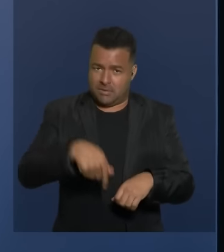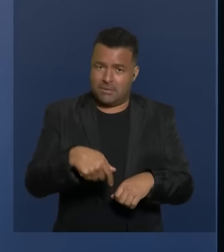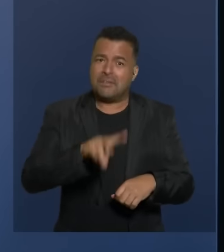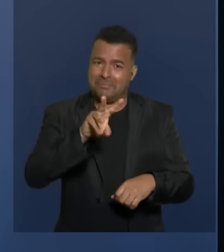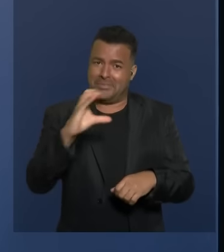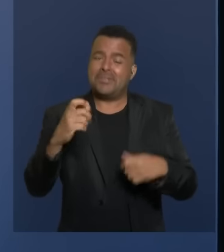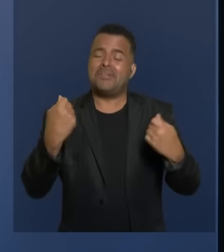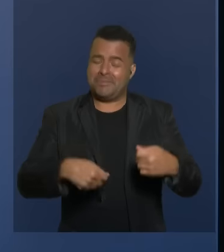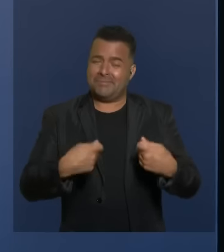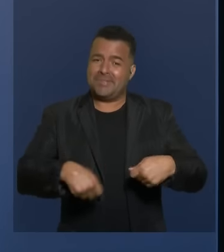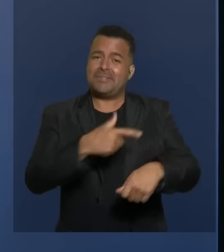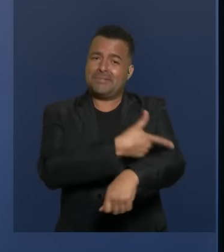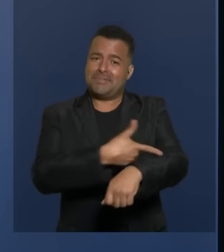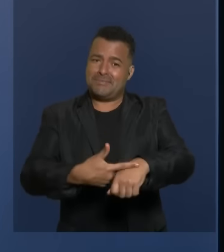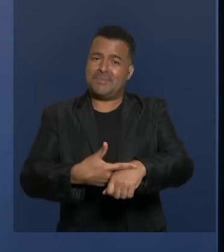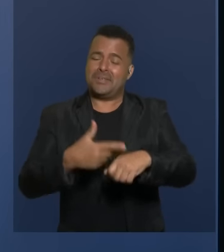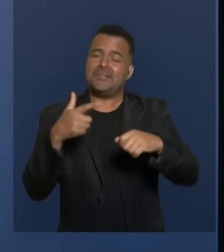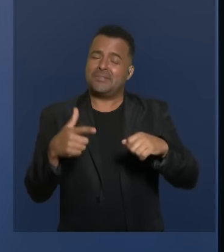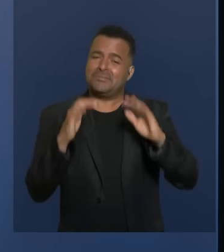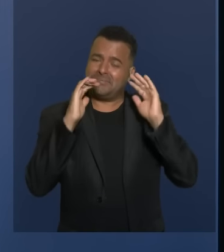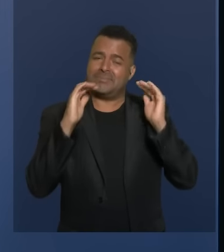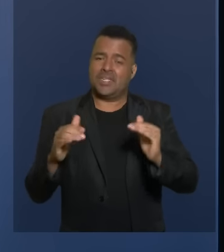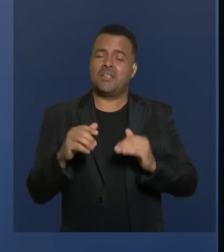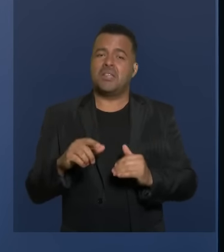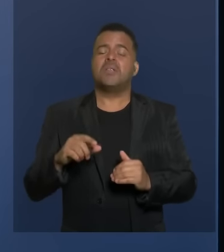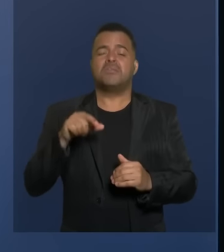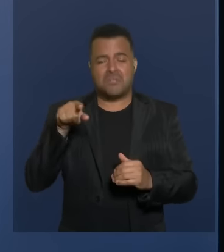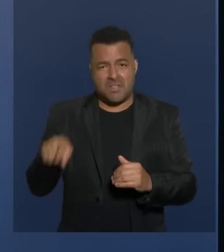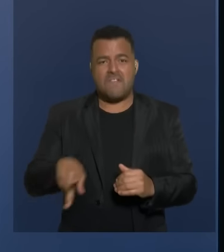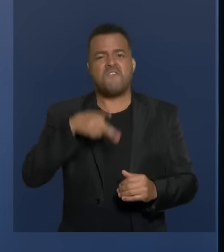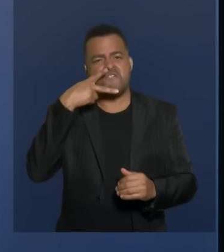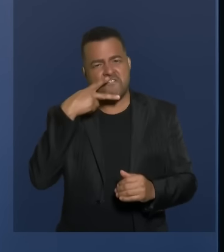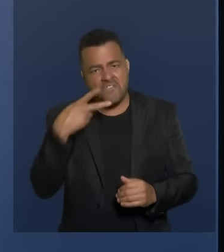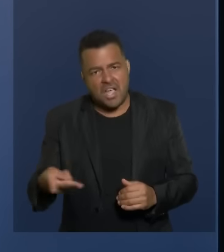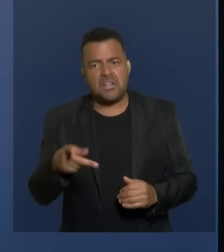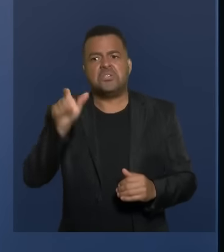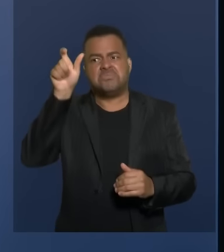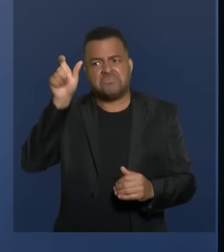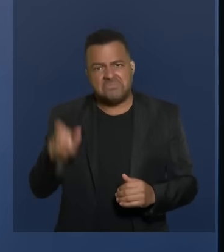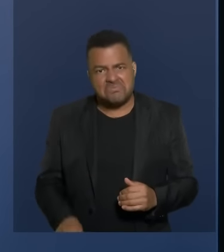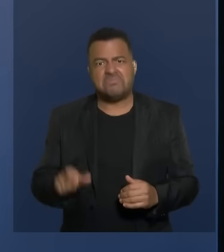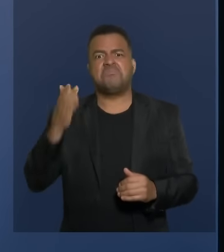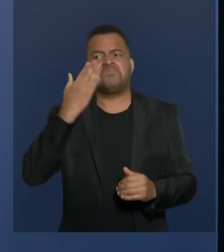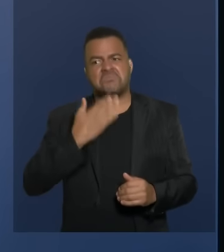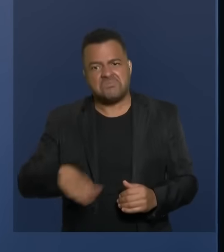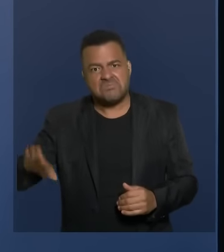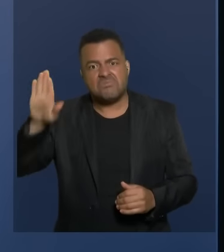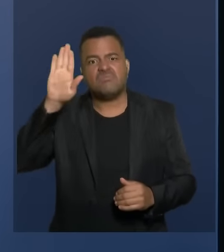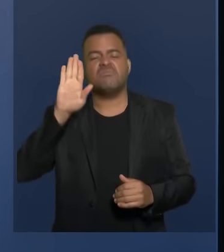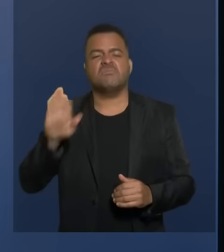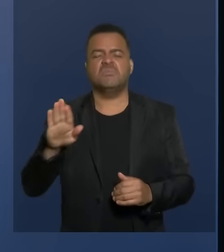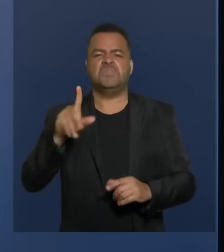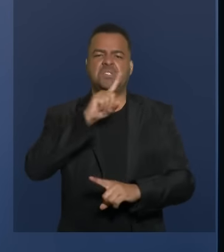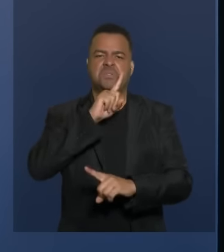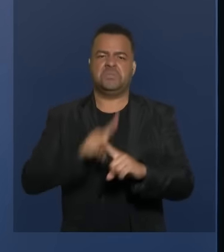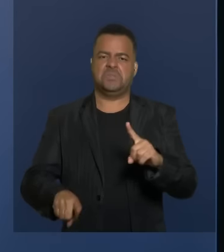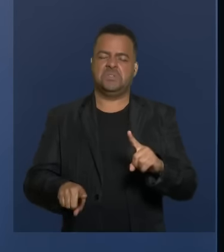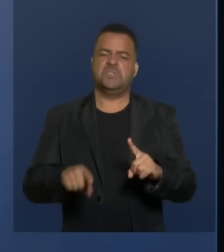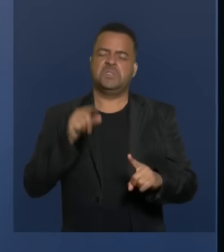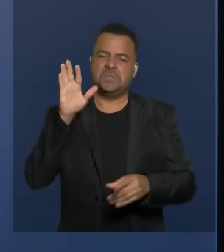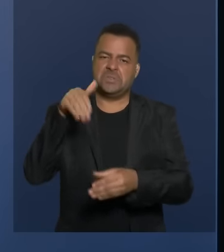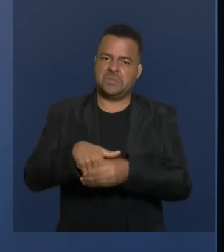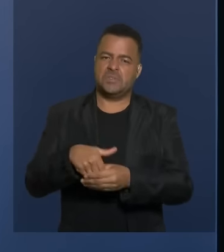respeito. Repito, a candidata, falo com a candidata inelegível, que eu nunca